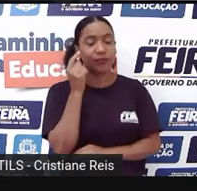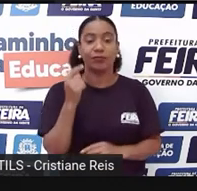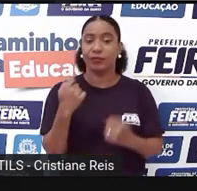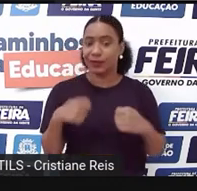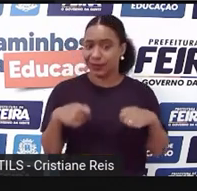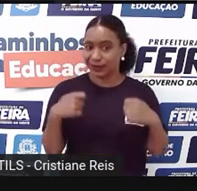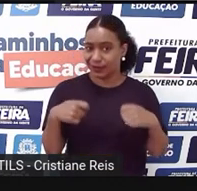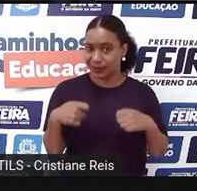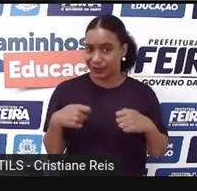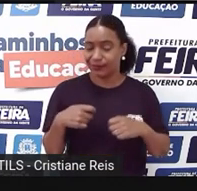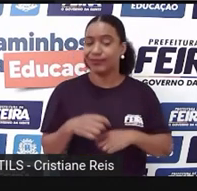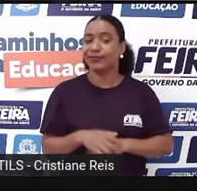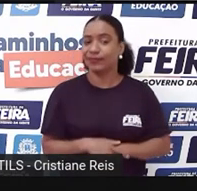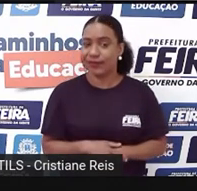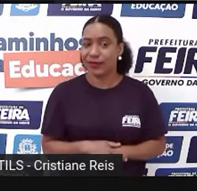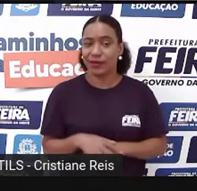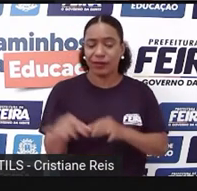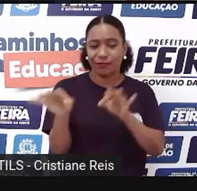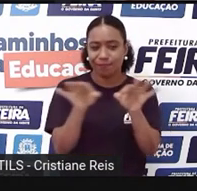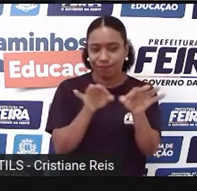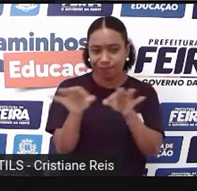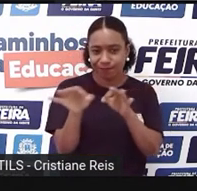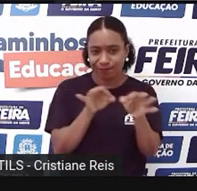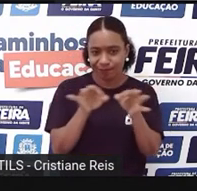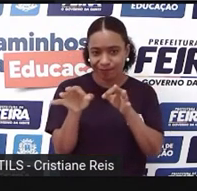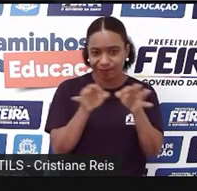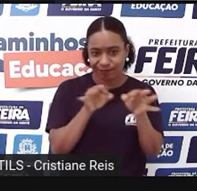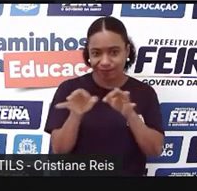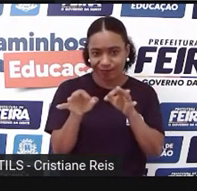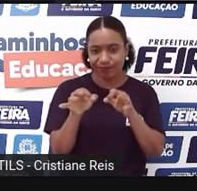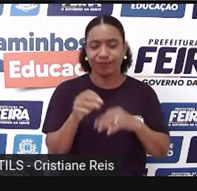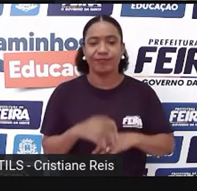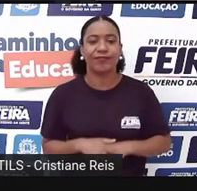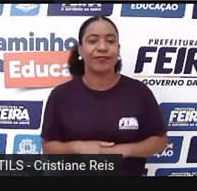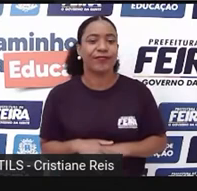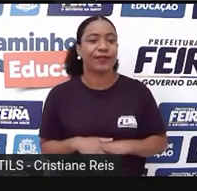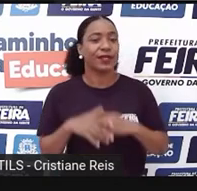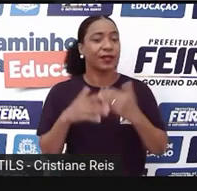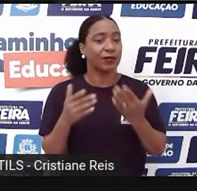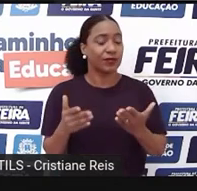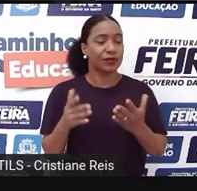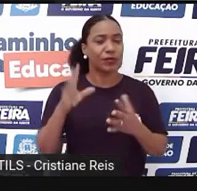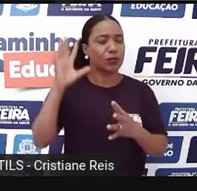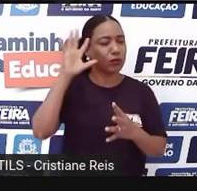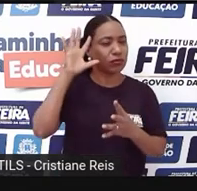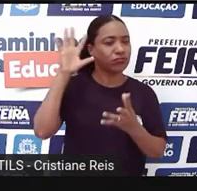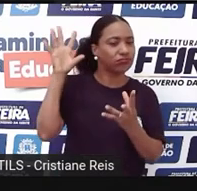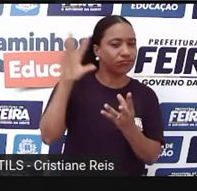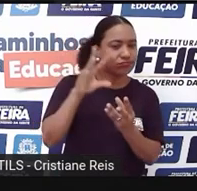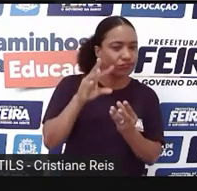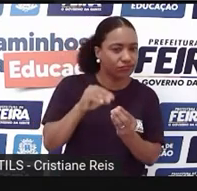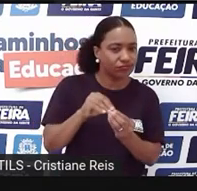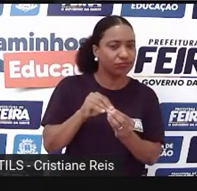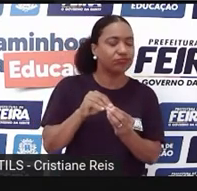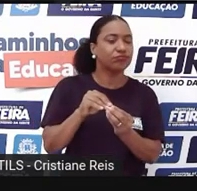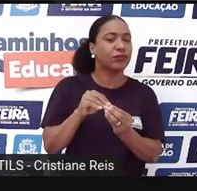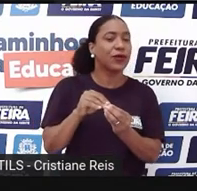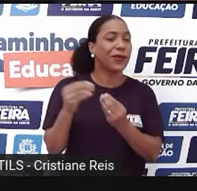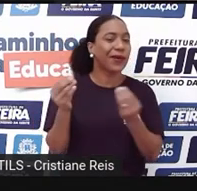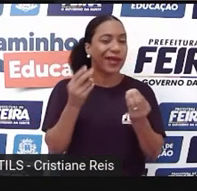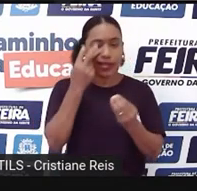of the tale Aqui no caso É um planejamento Então qual será A conclusão Como é que essa história Vai terminar